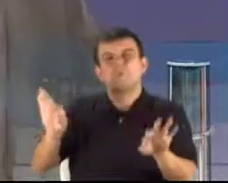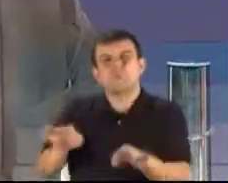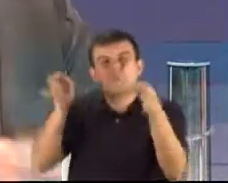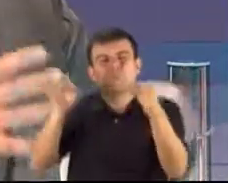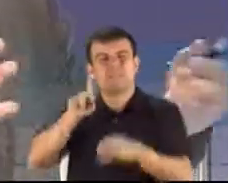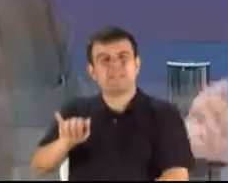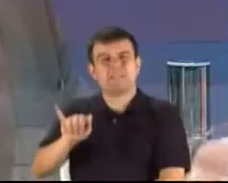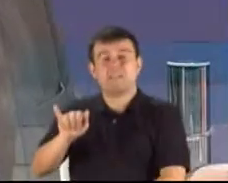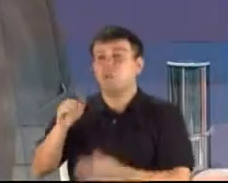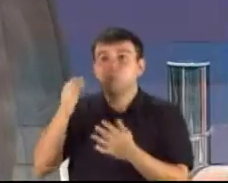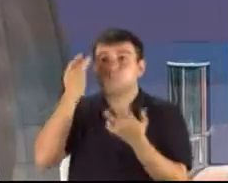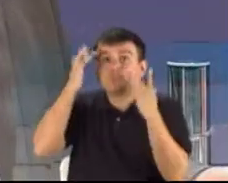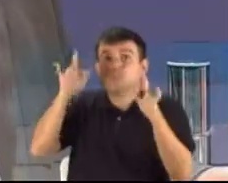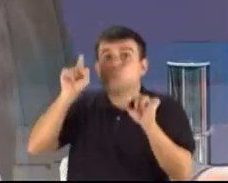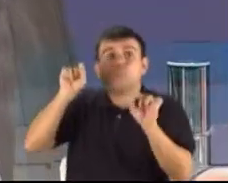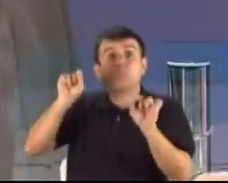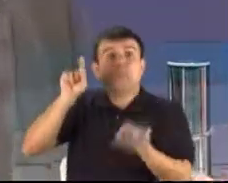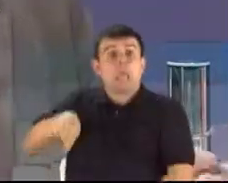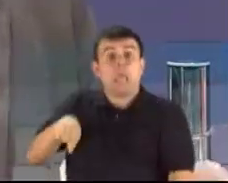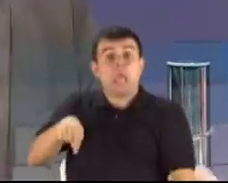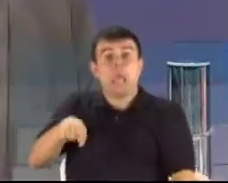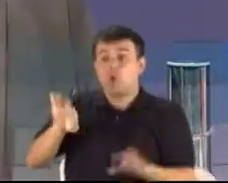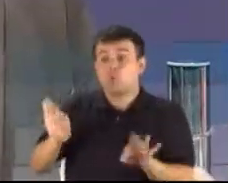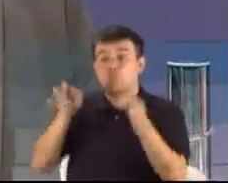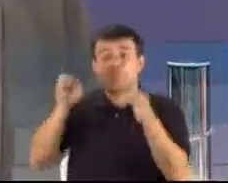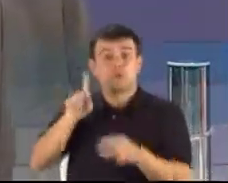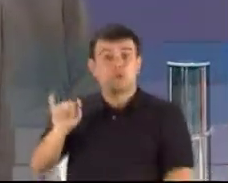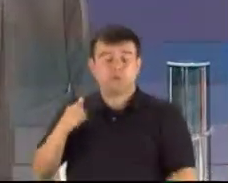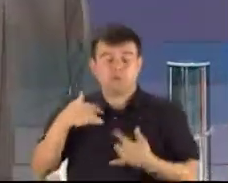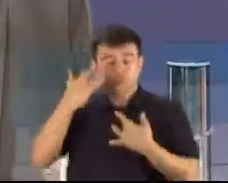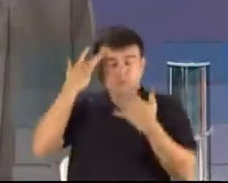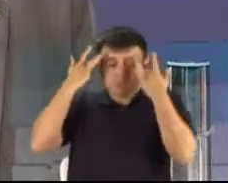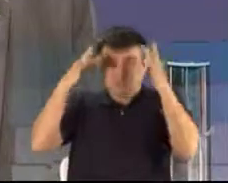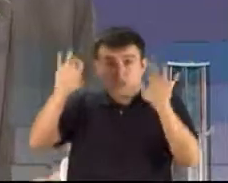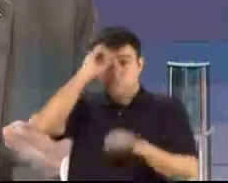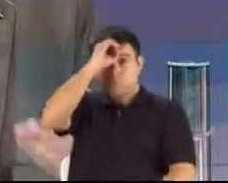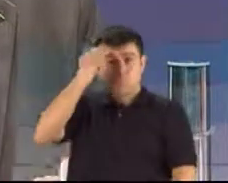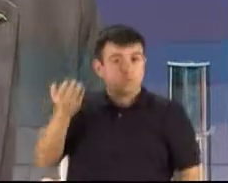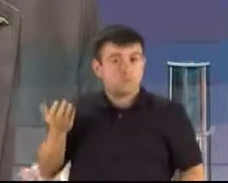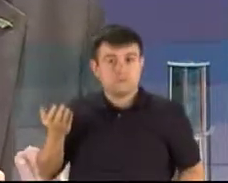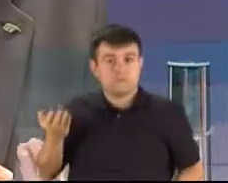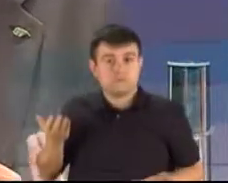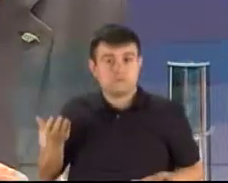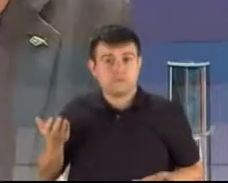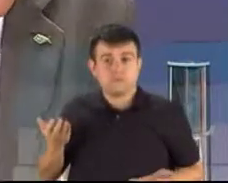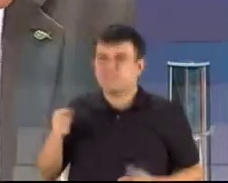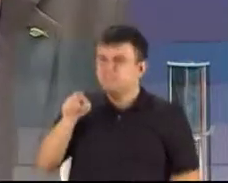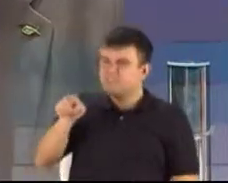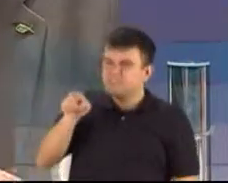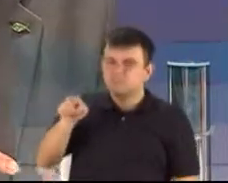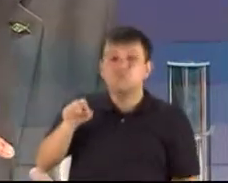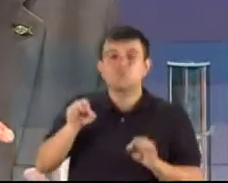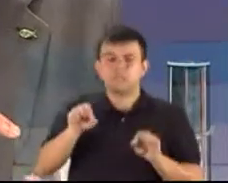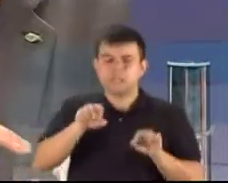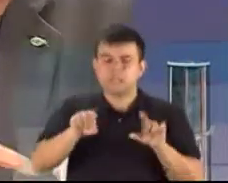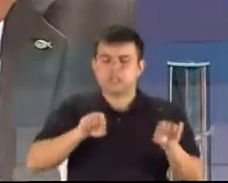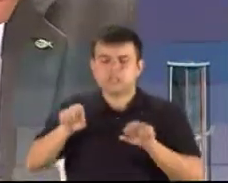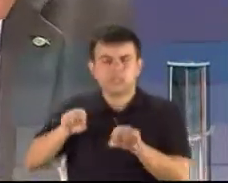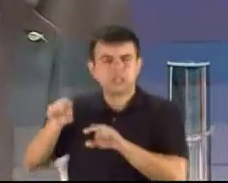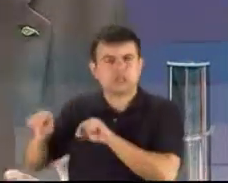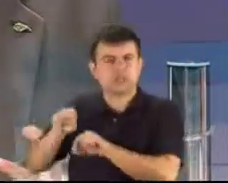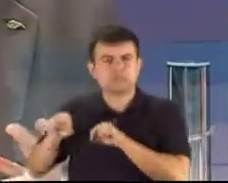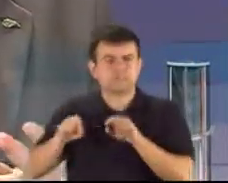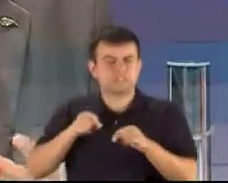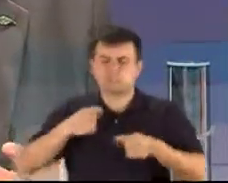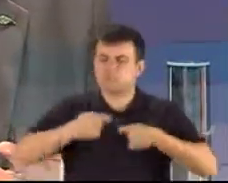até nem sei o que é a cura gay, entendeu? Porque eu acho que essa questão aí da opção sexual, do que a pessoa